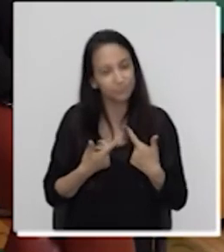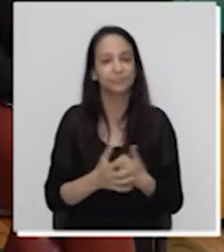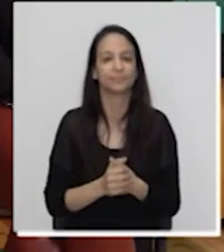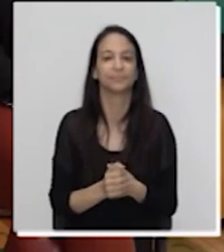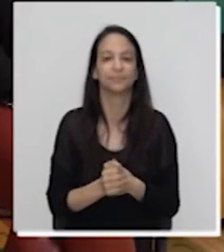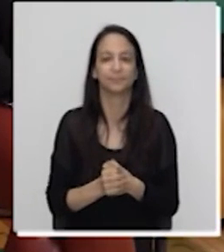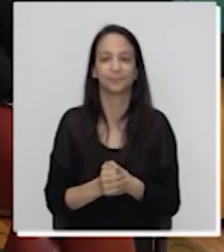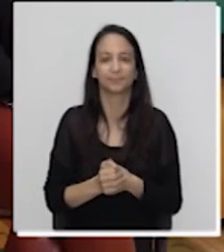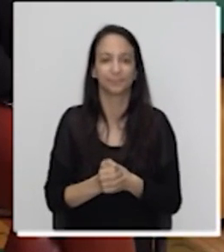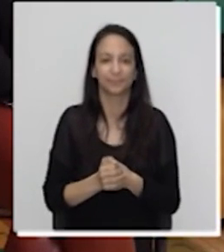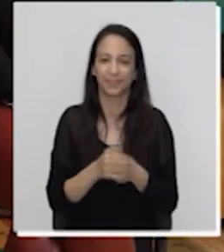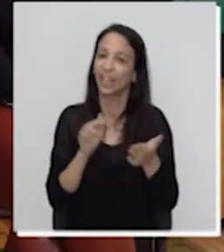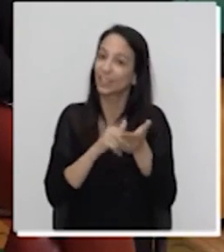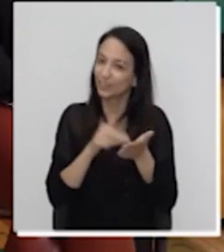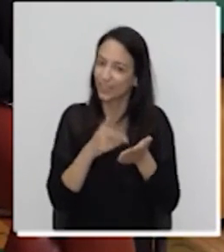Ficamos à espera. Abertura Abertura Obrigado.